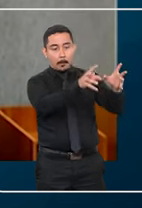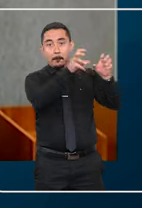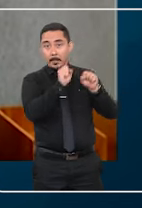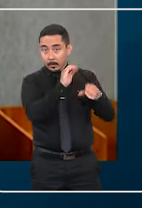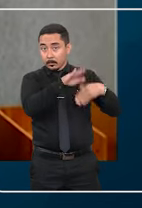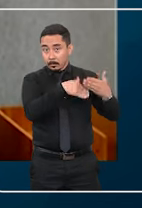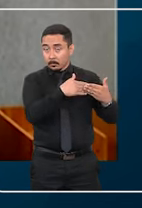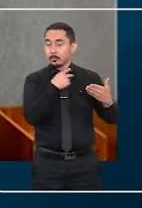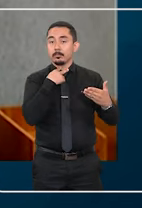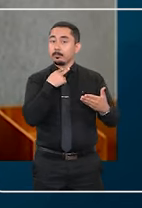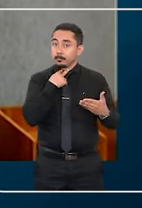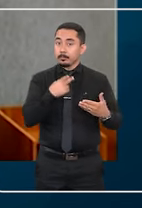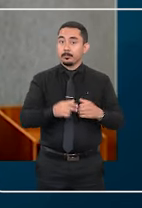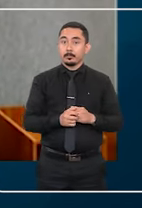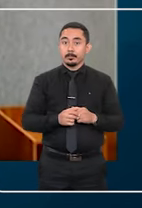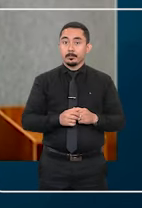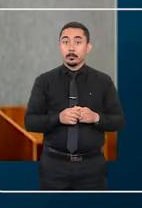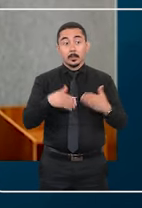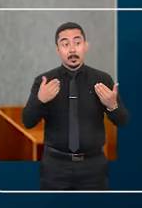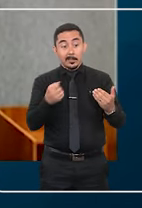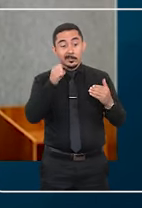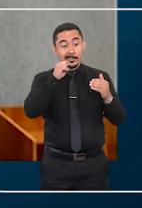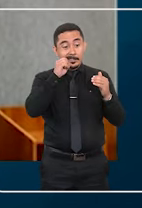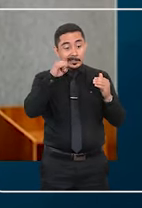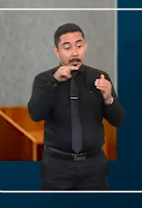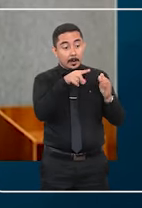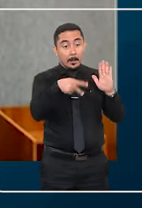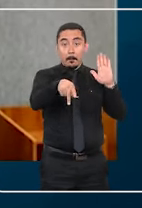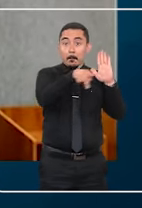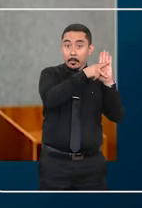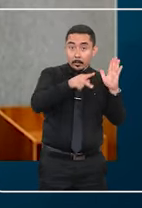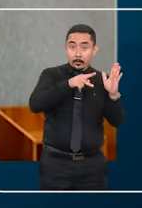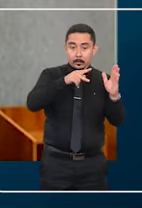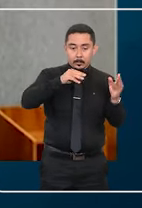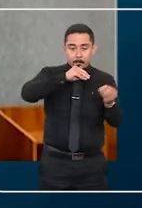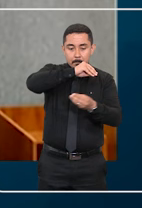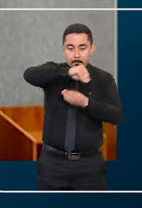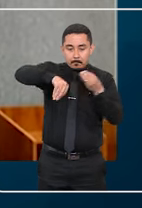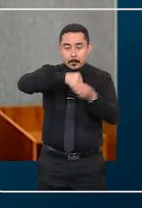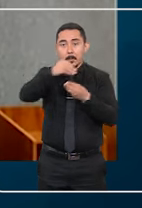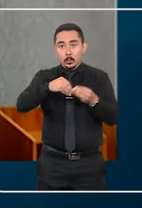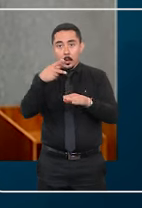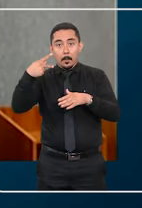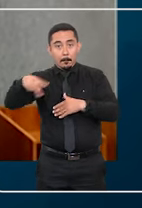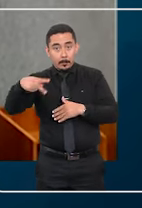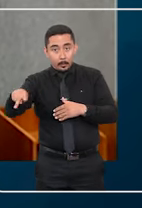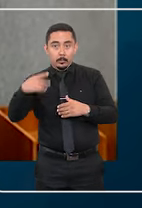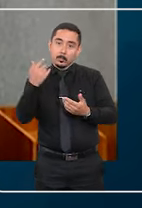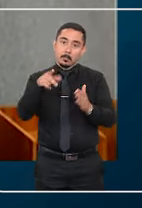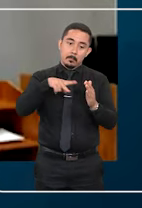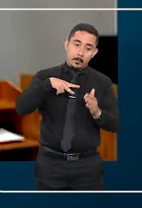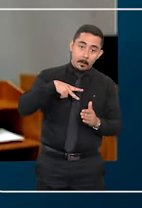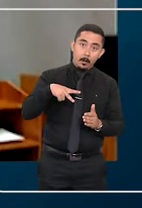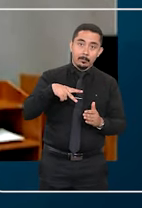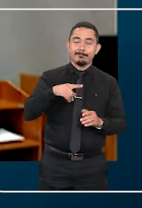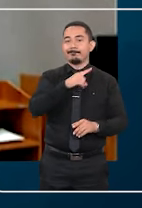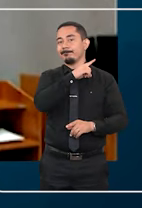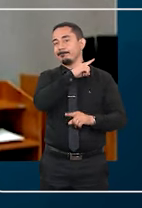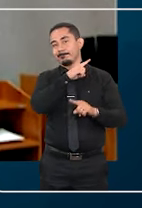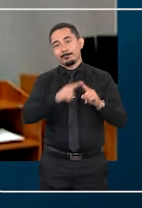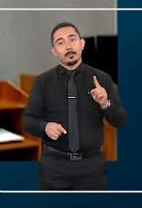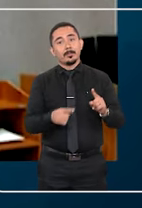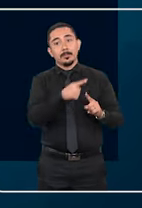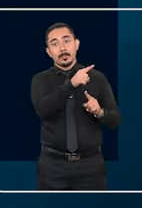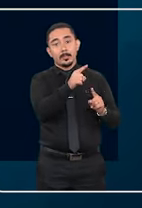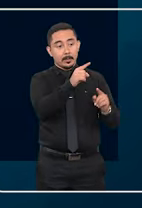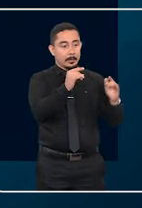Dessa forma, para a terceira turma, como o imóvel pertence à sociedade de economia mista e tem destinação pública, não seria possível